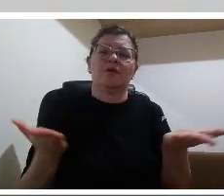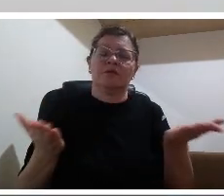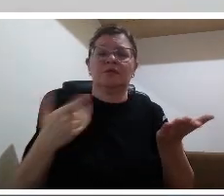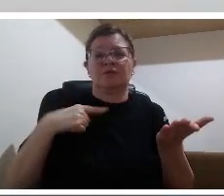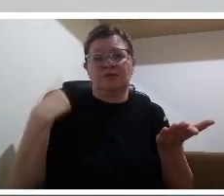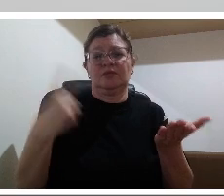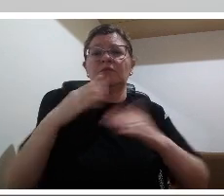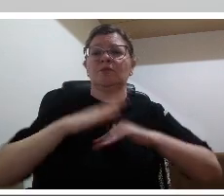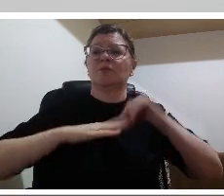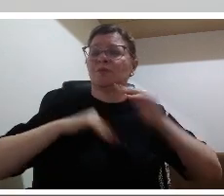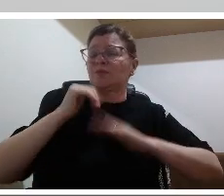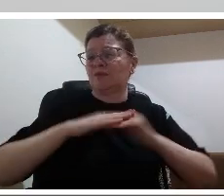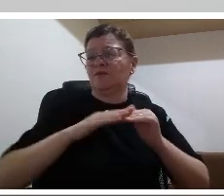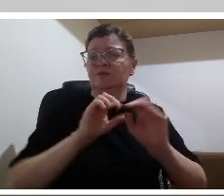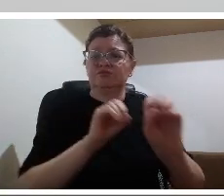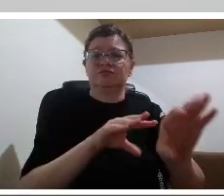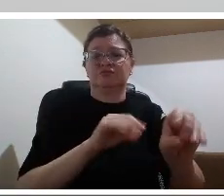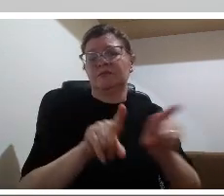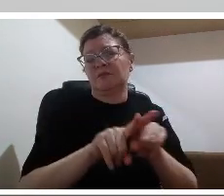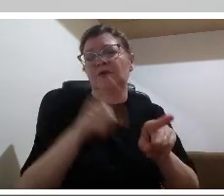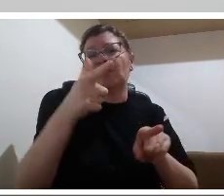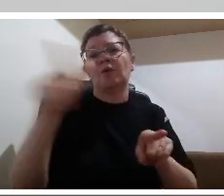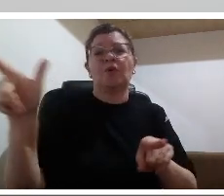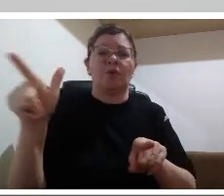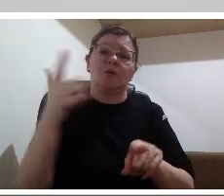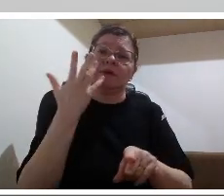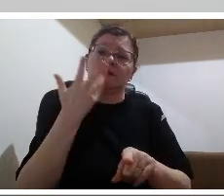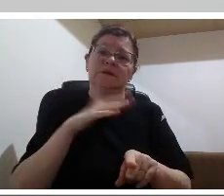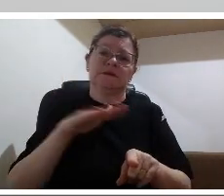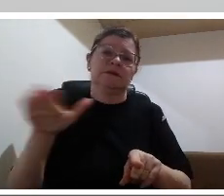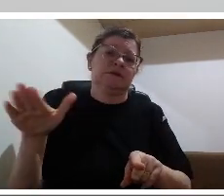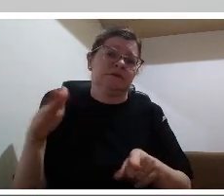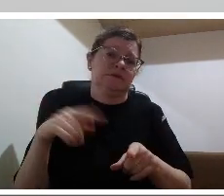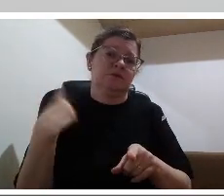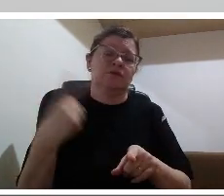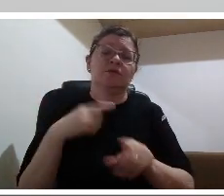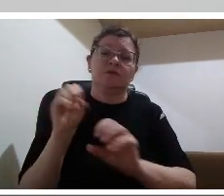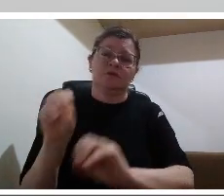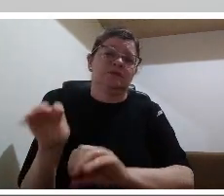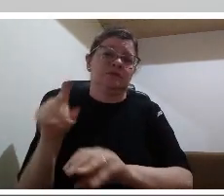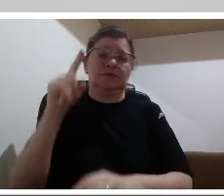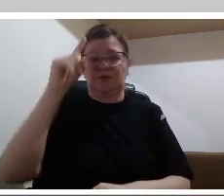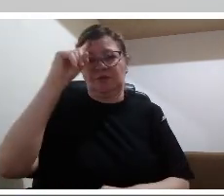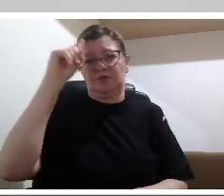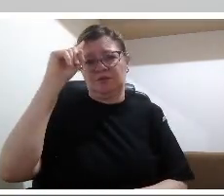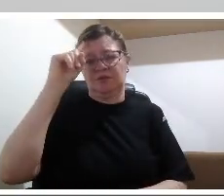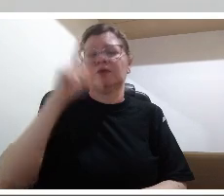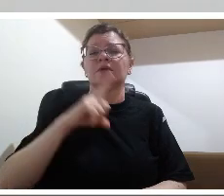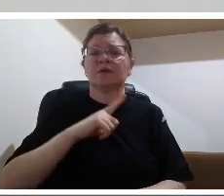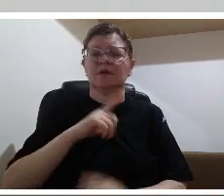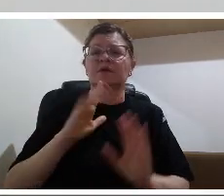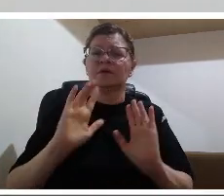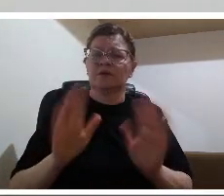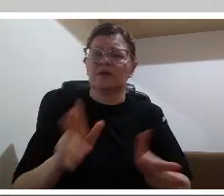vários elementos na sua fala mas eu gostaria que se pudesse discorrer um pouco mais sobre esse ponto